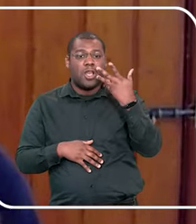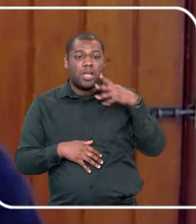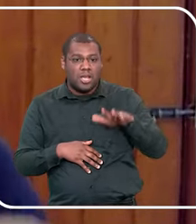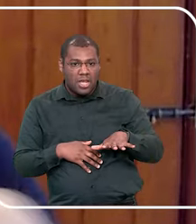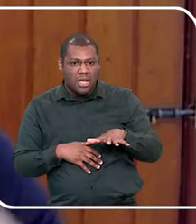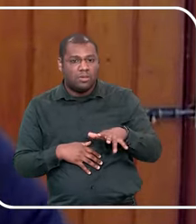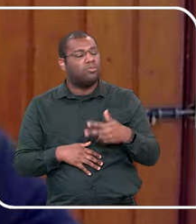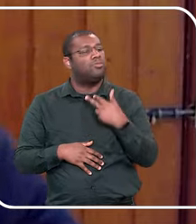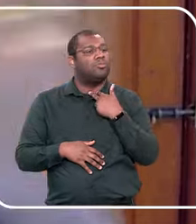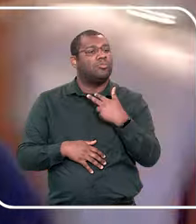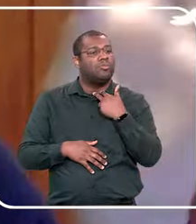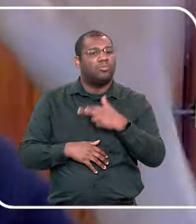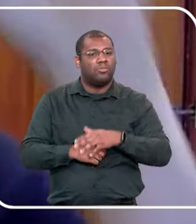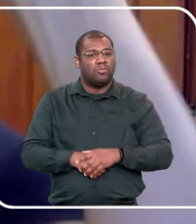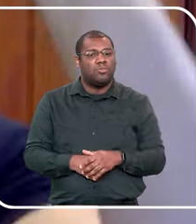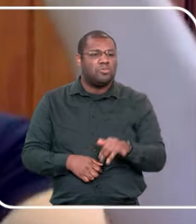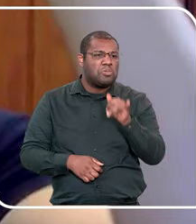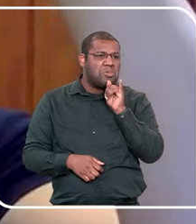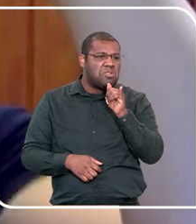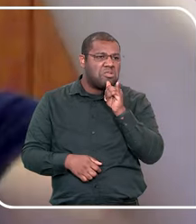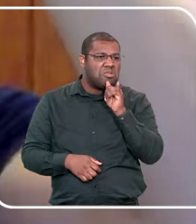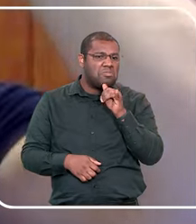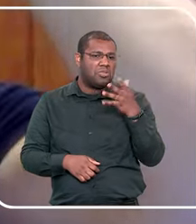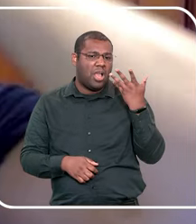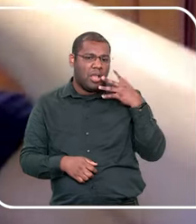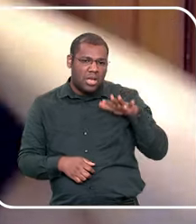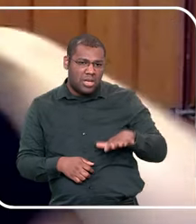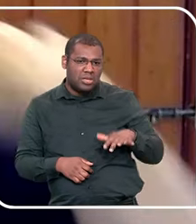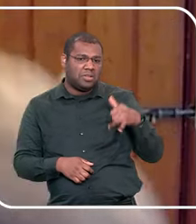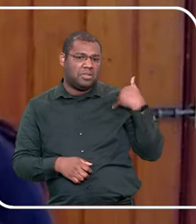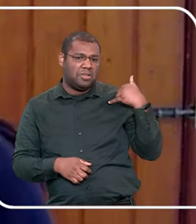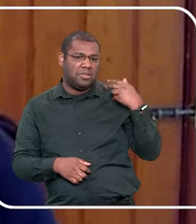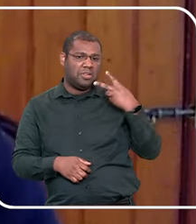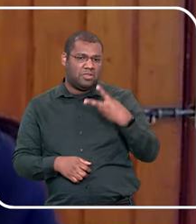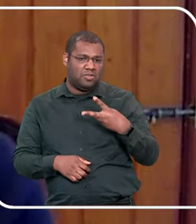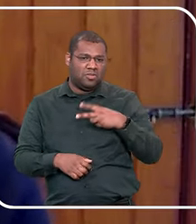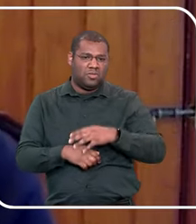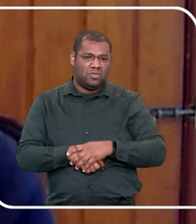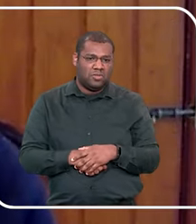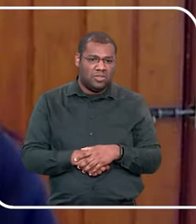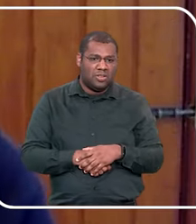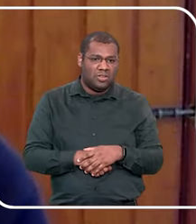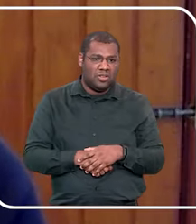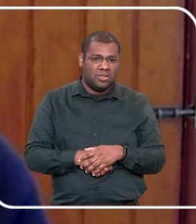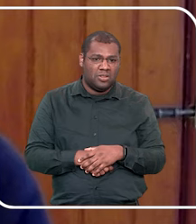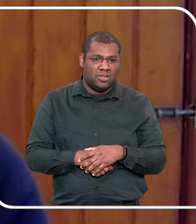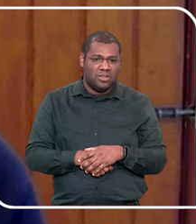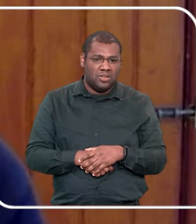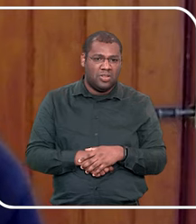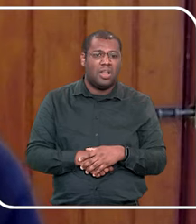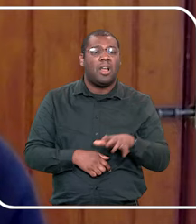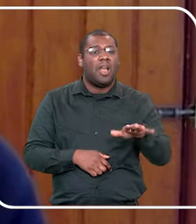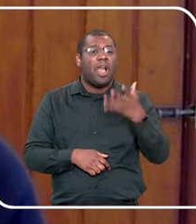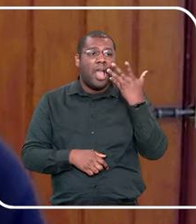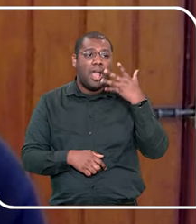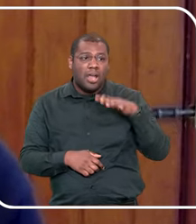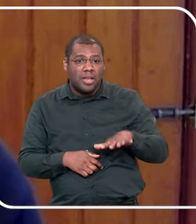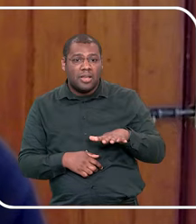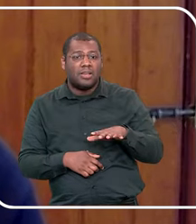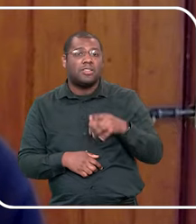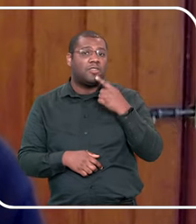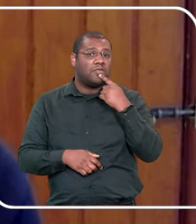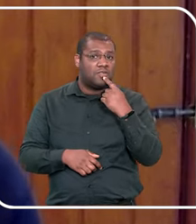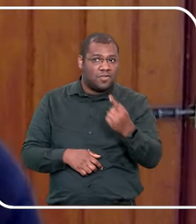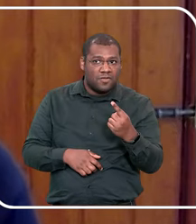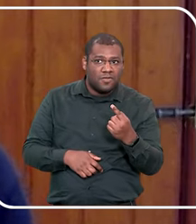vai falando, aí eu estou lá com uma criança de quase dois anos, e ela começou a repetir, parte ínfima, parte ínfima,